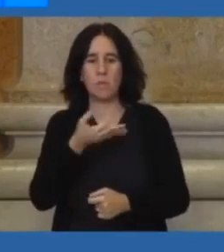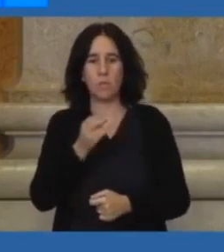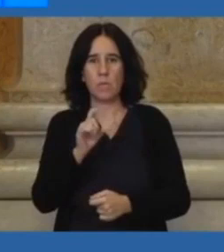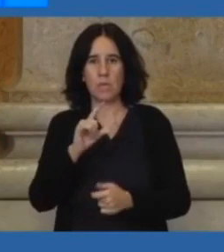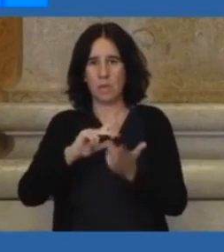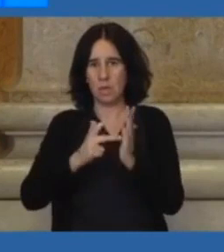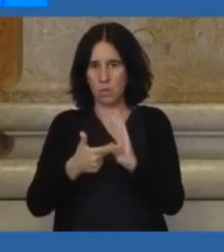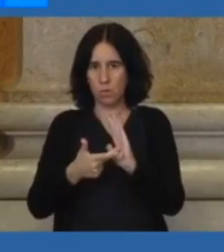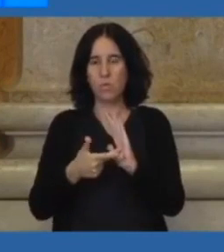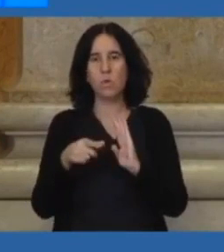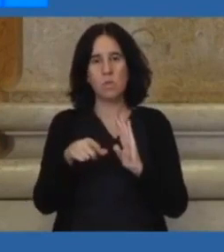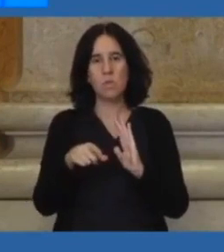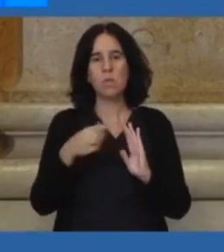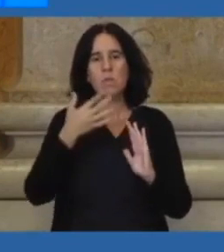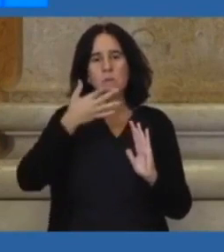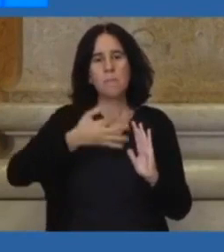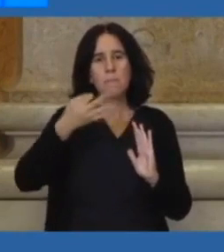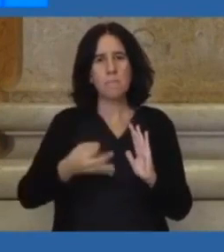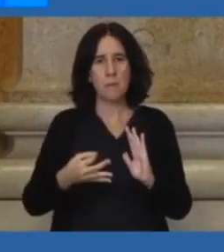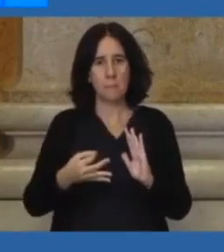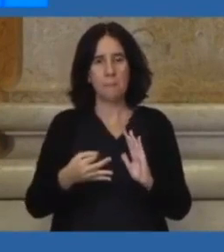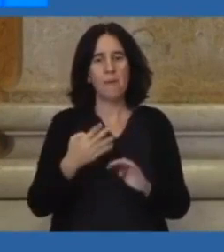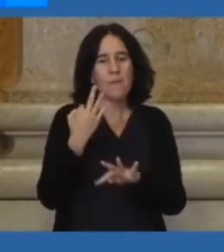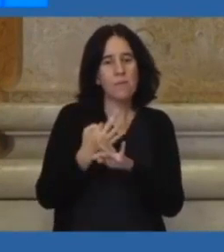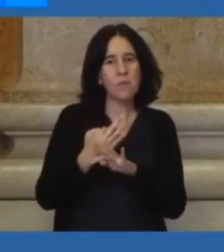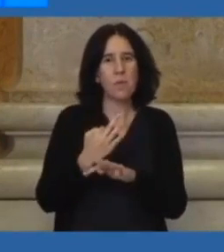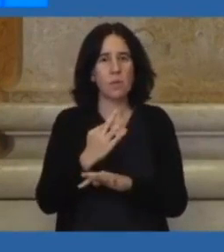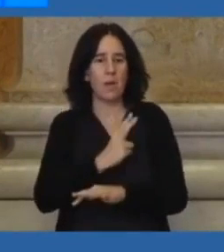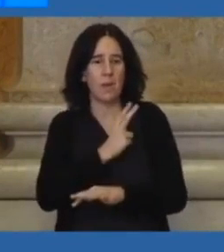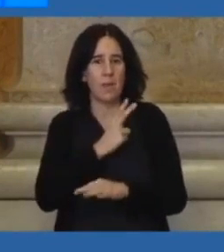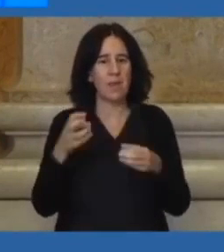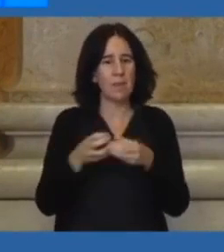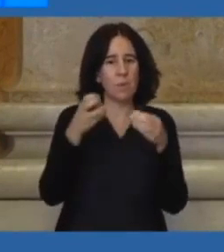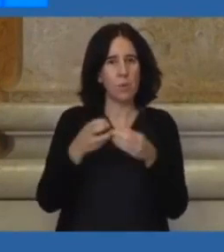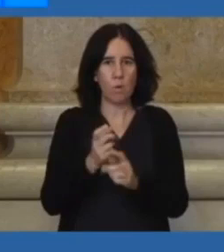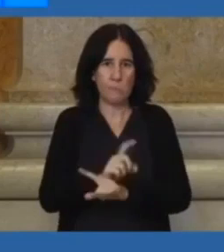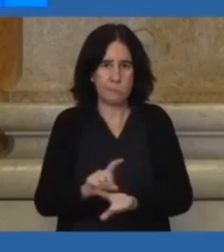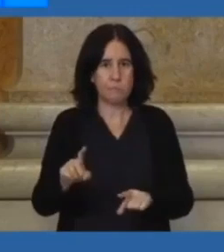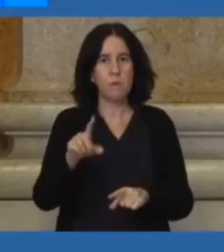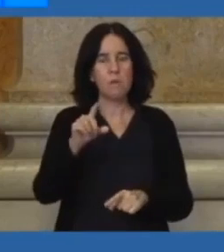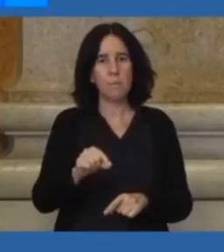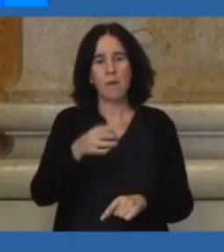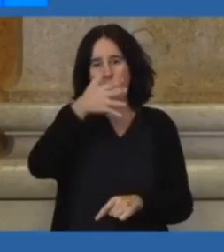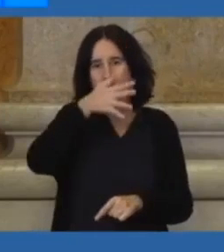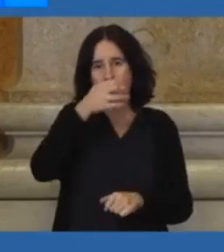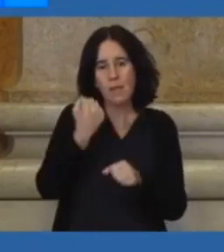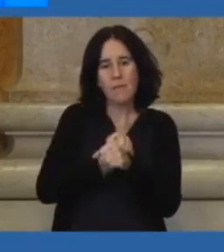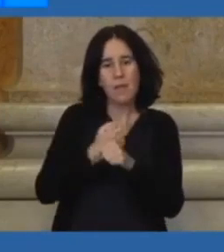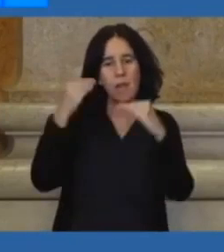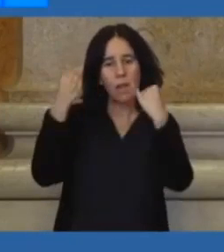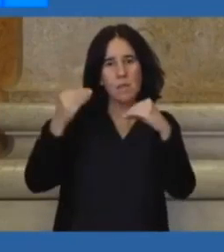todos os festejos académicos e atividades de carácter não